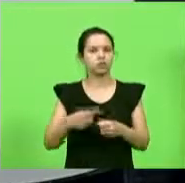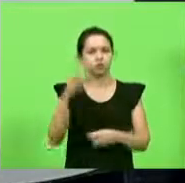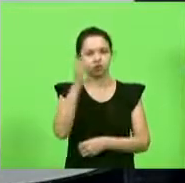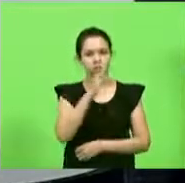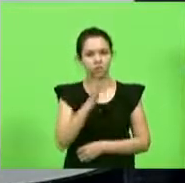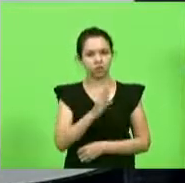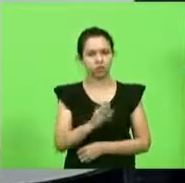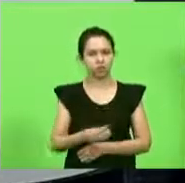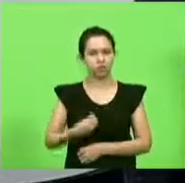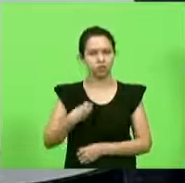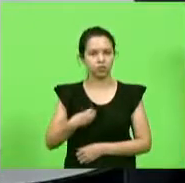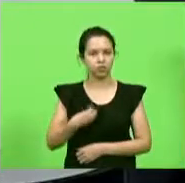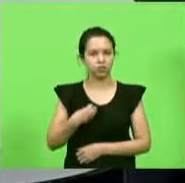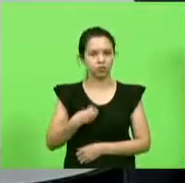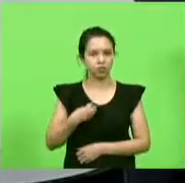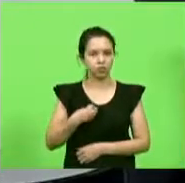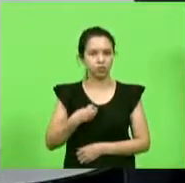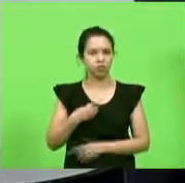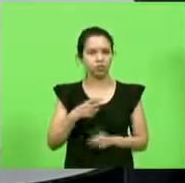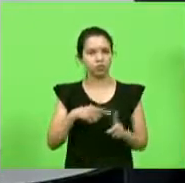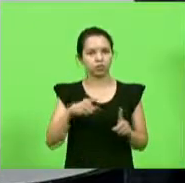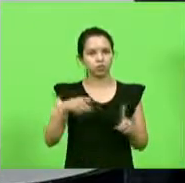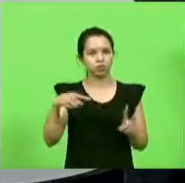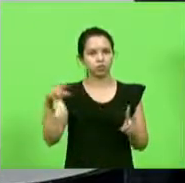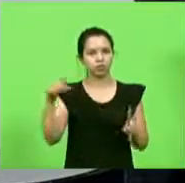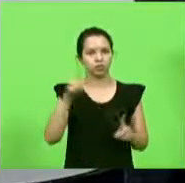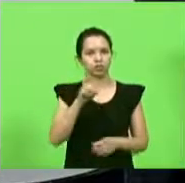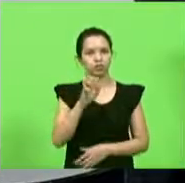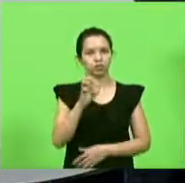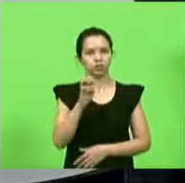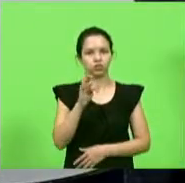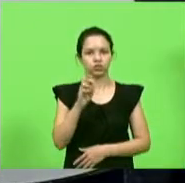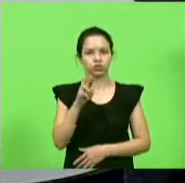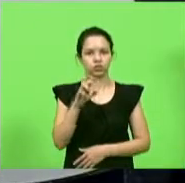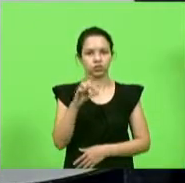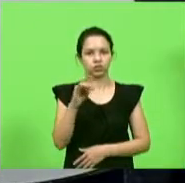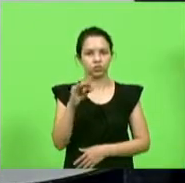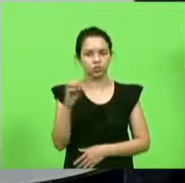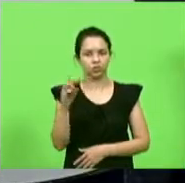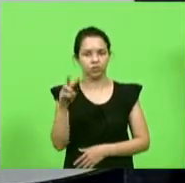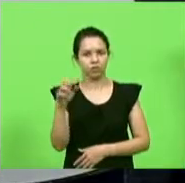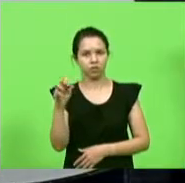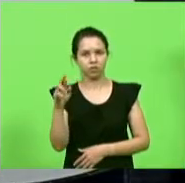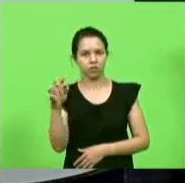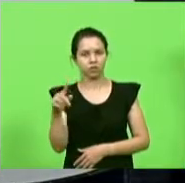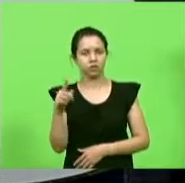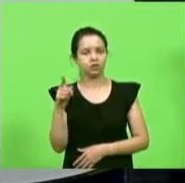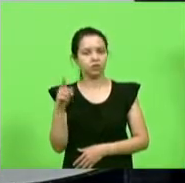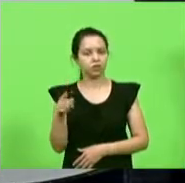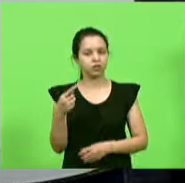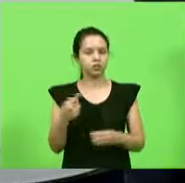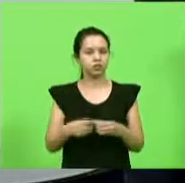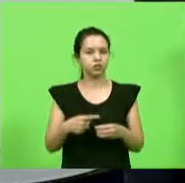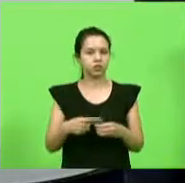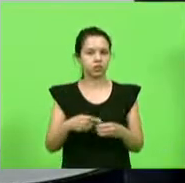segundo levantamentos da Fundação Getúlio Vargas Rio do Sul